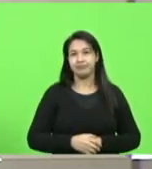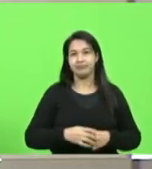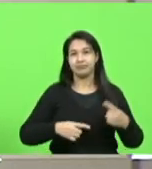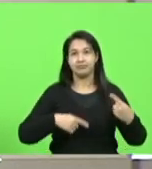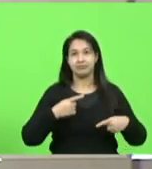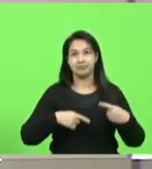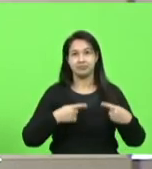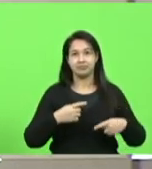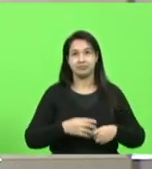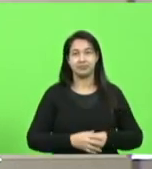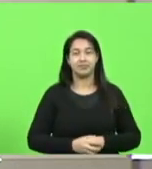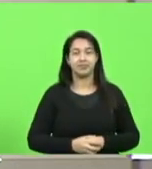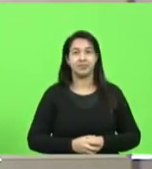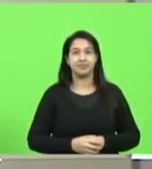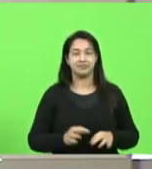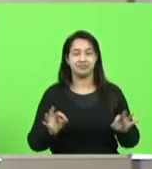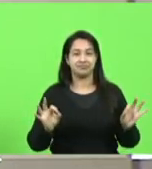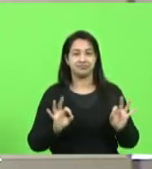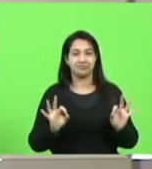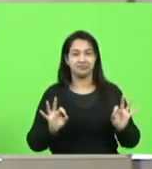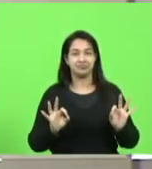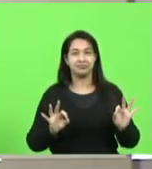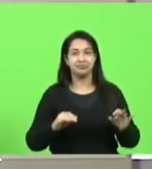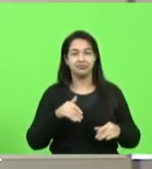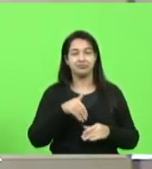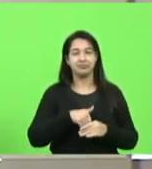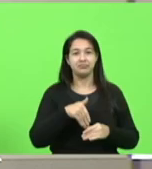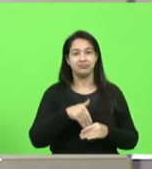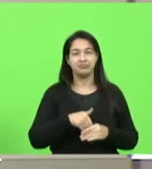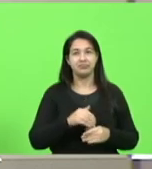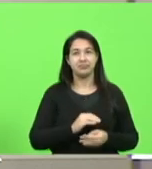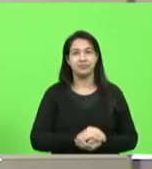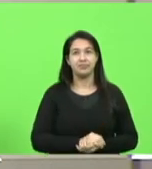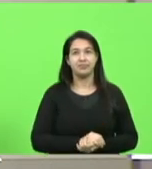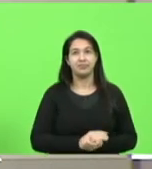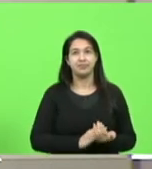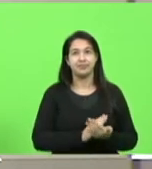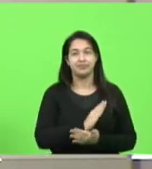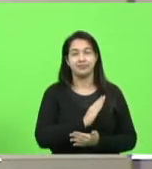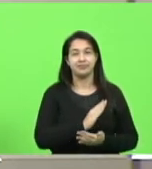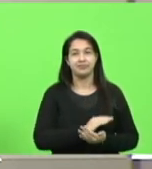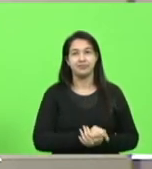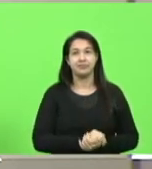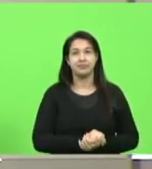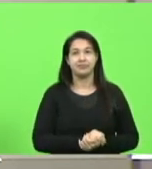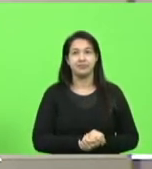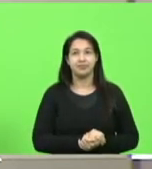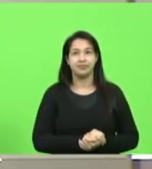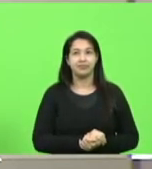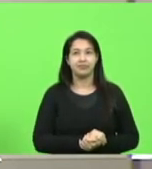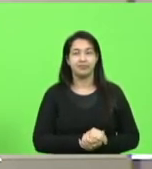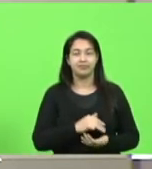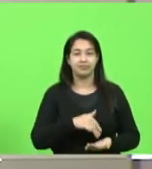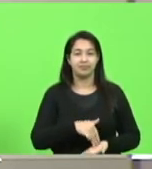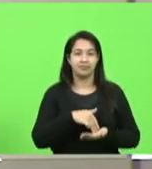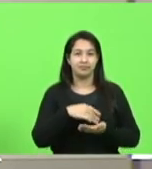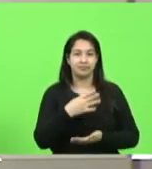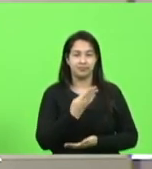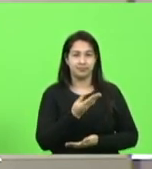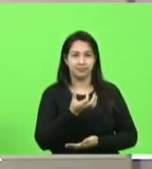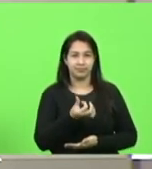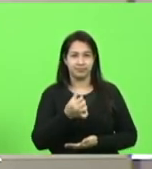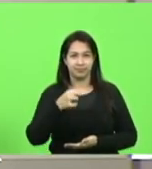Não tendo quem queira discutir em votação? Aprovado. Moção número 469,